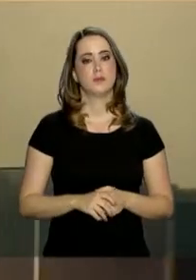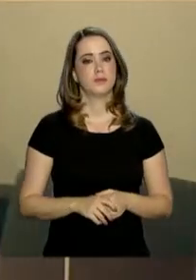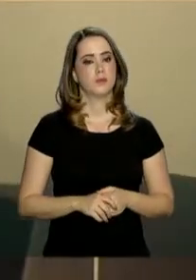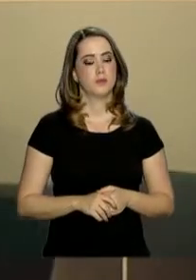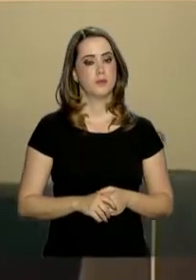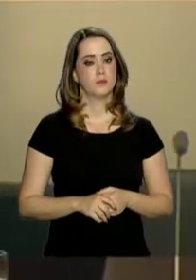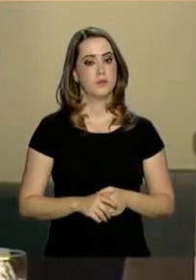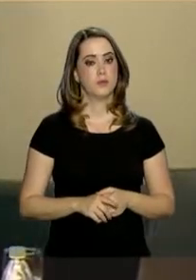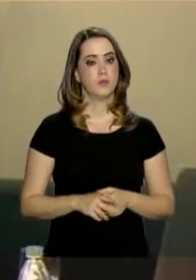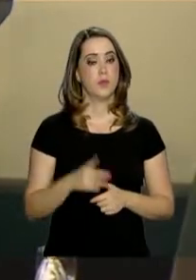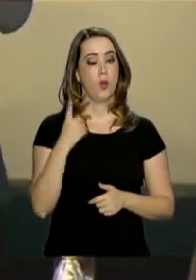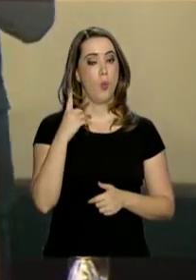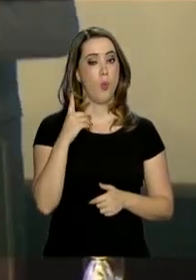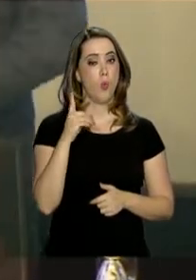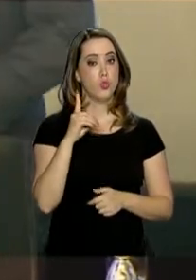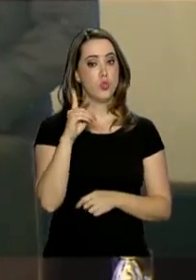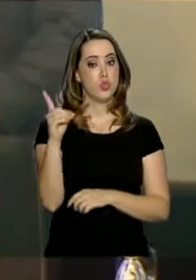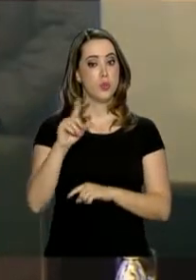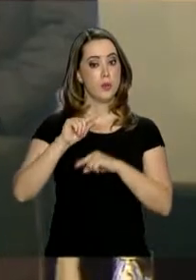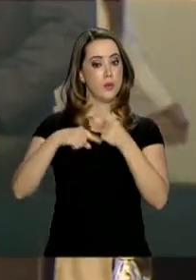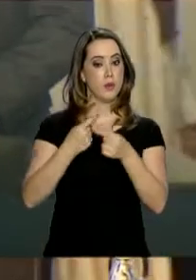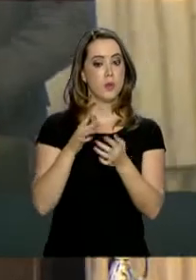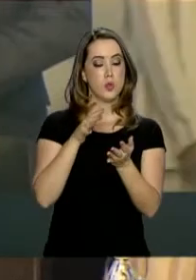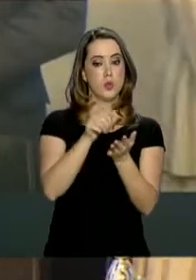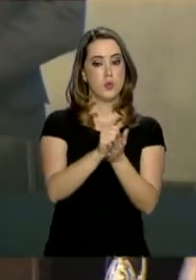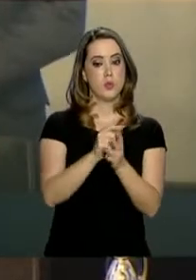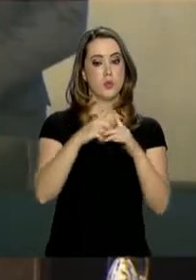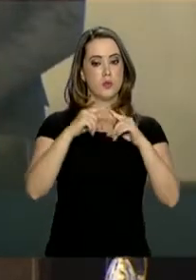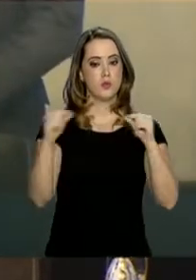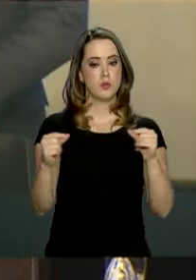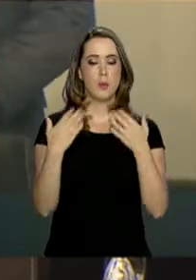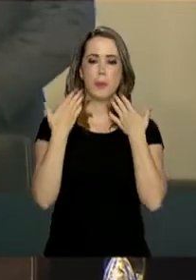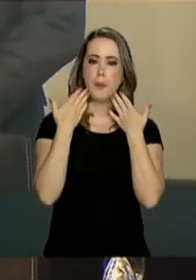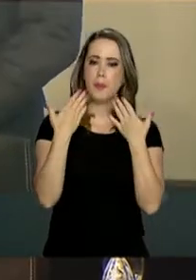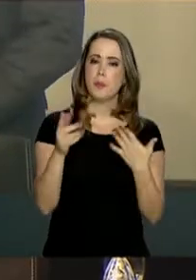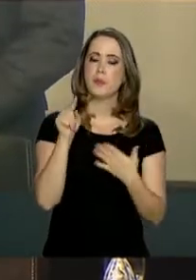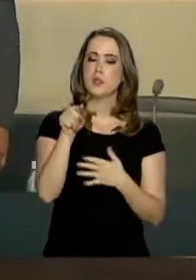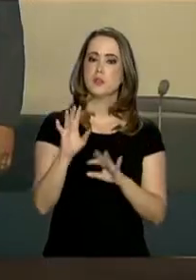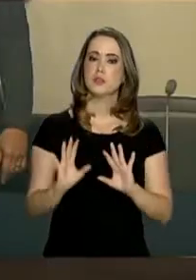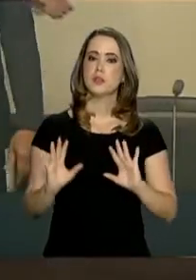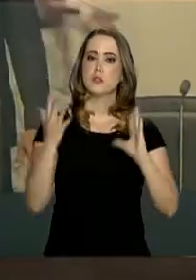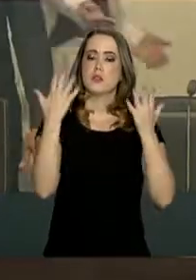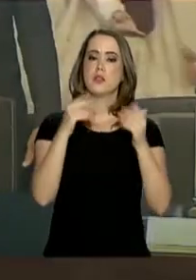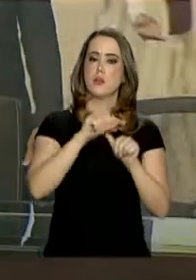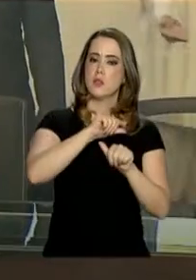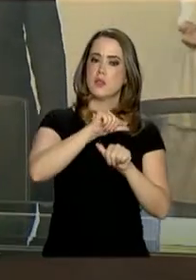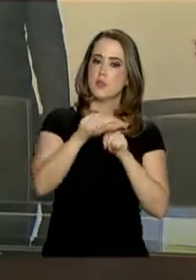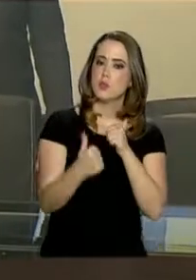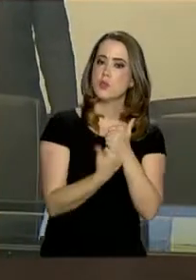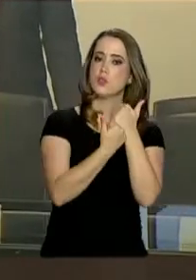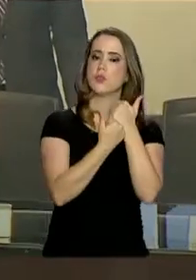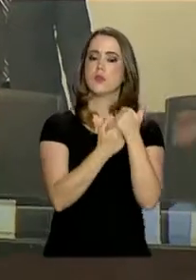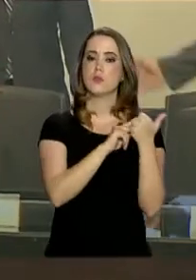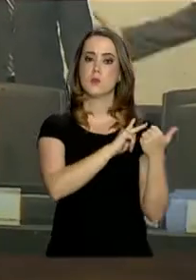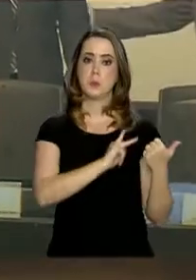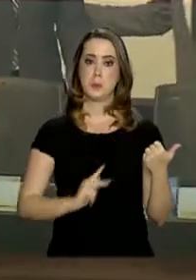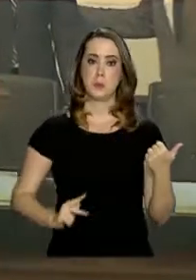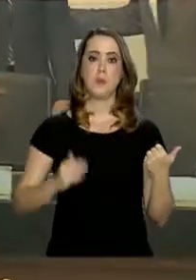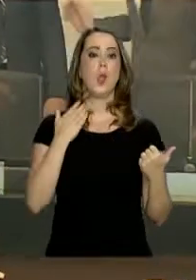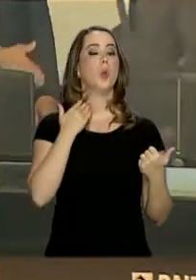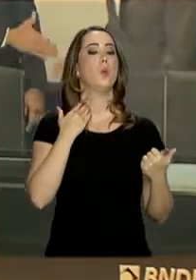Um dia depois de tomar posse em Brasília, Joaquim Levy participou da cerimônia de transmissão do cargo no Rio de Janeiro.